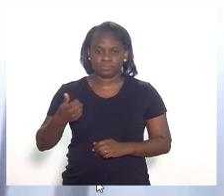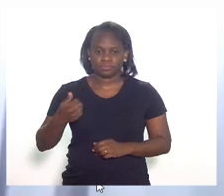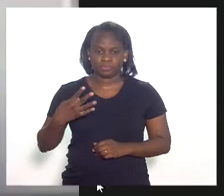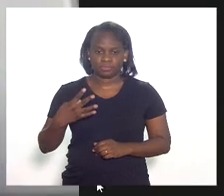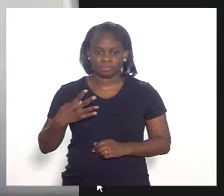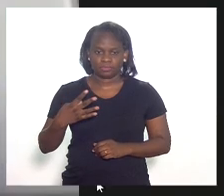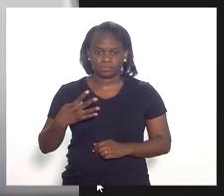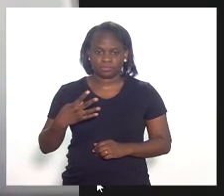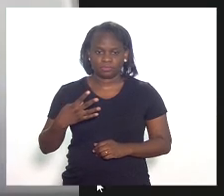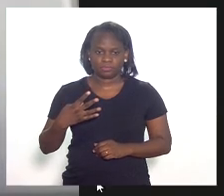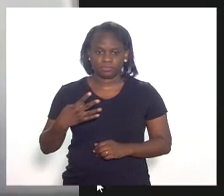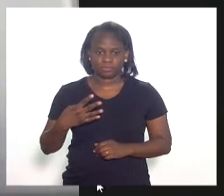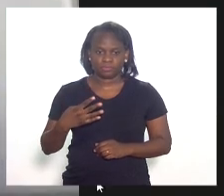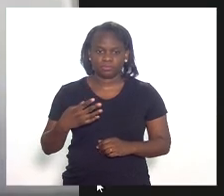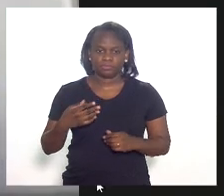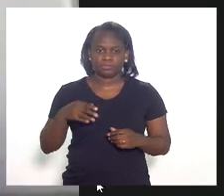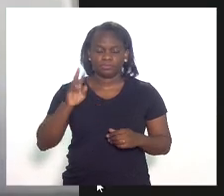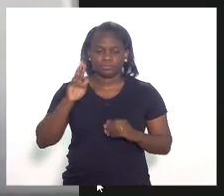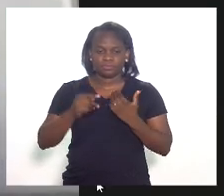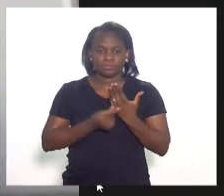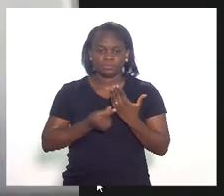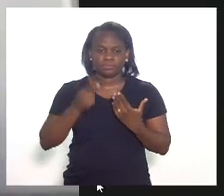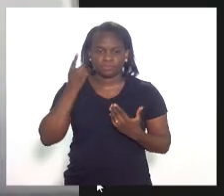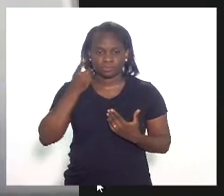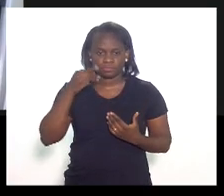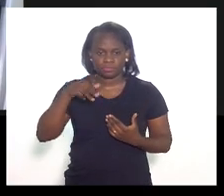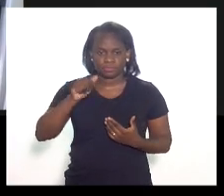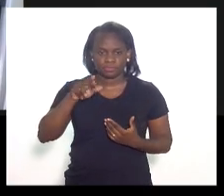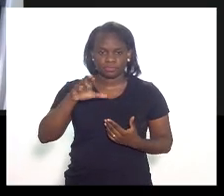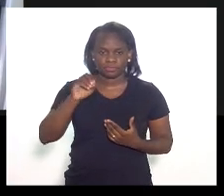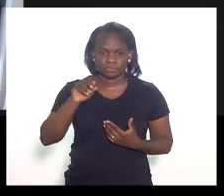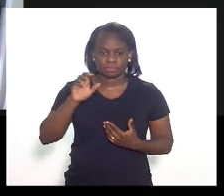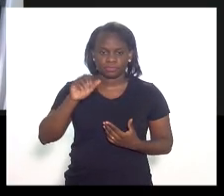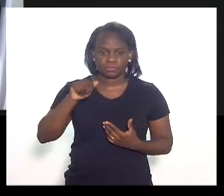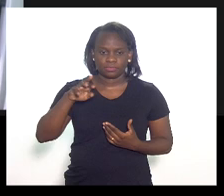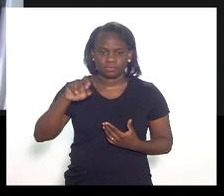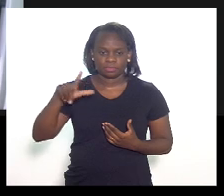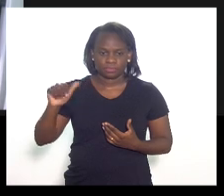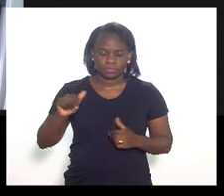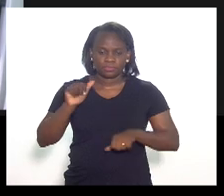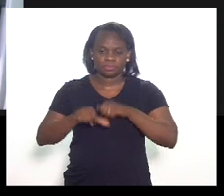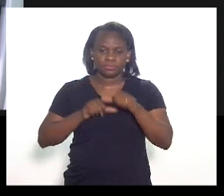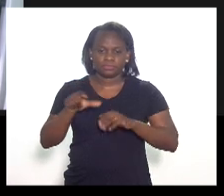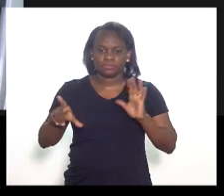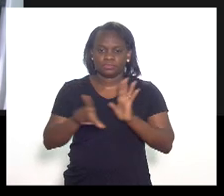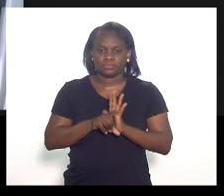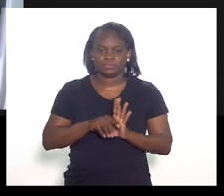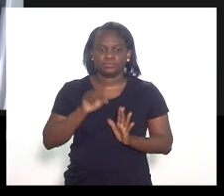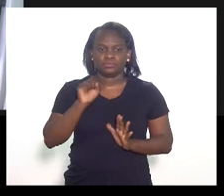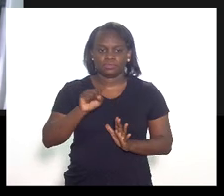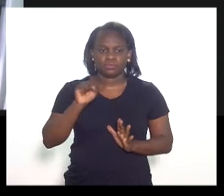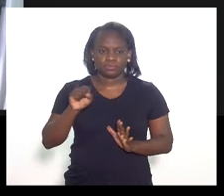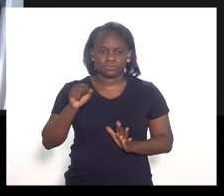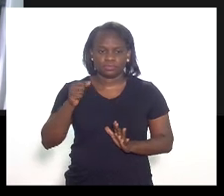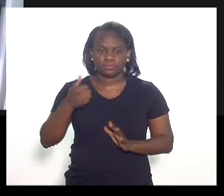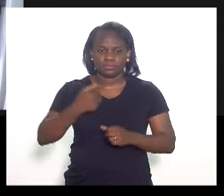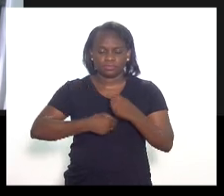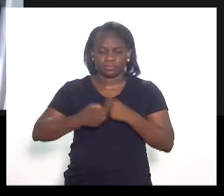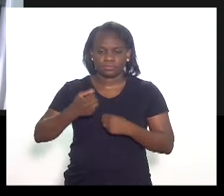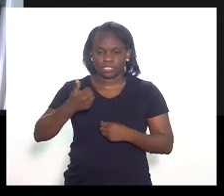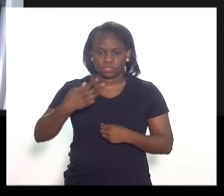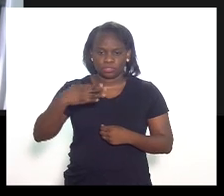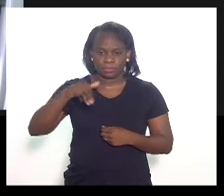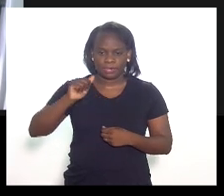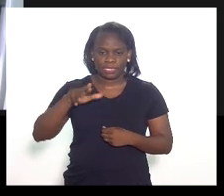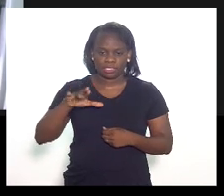2020, de autoria do deputado Márcio Canella, que altera a lei 8818, de 14 de